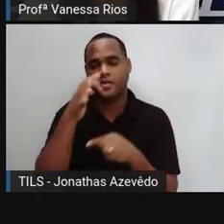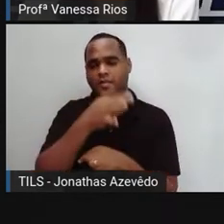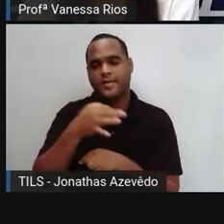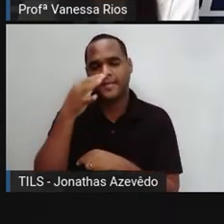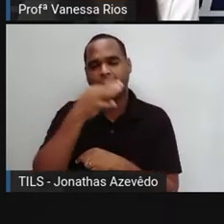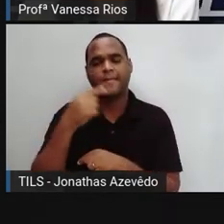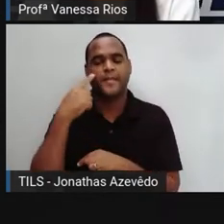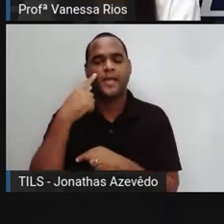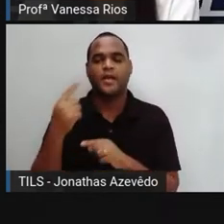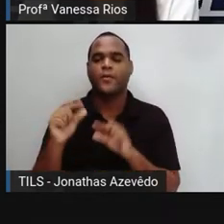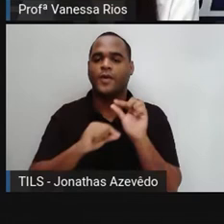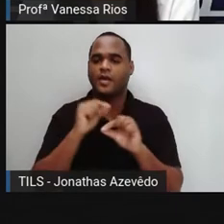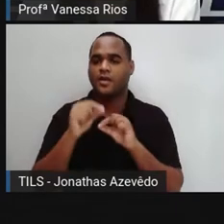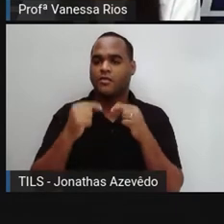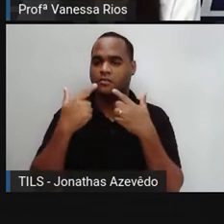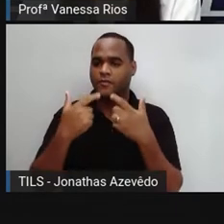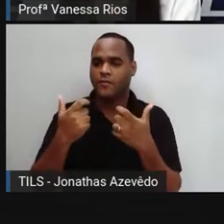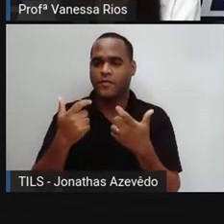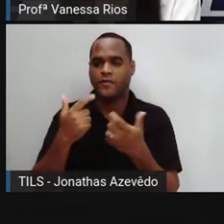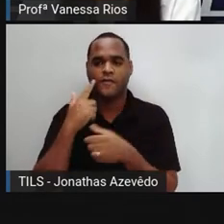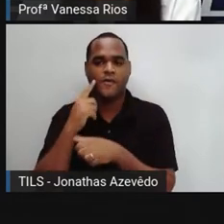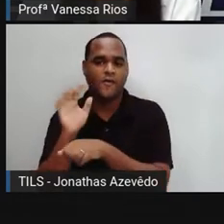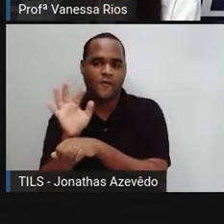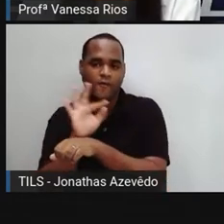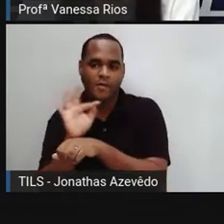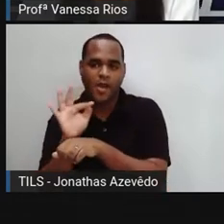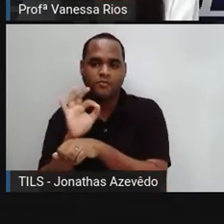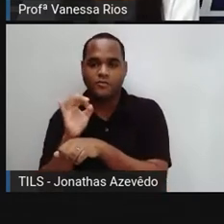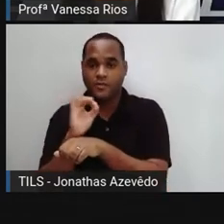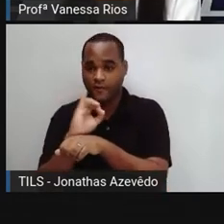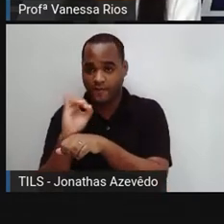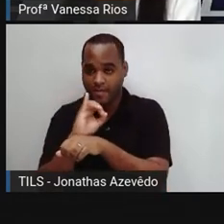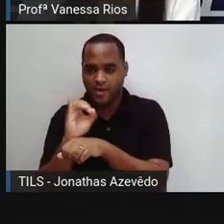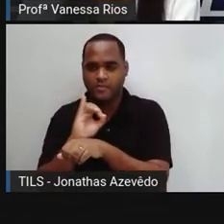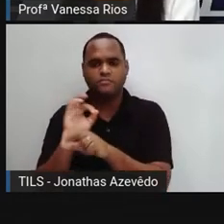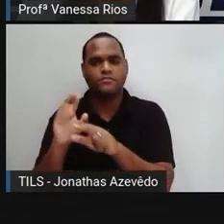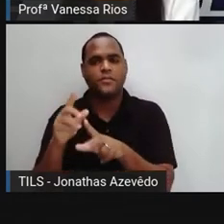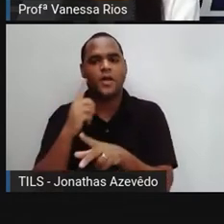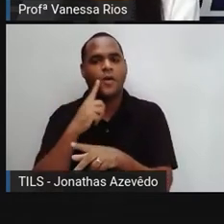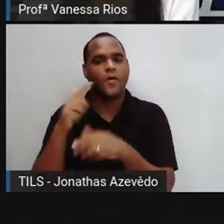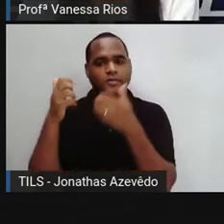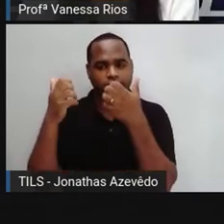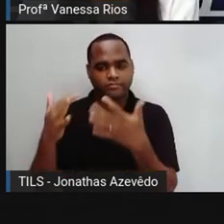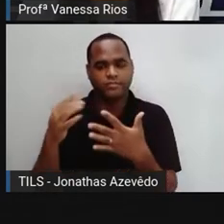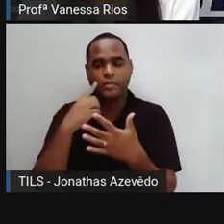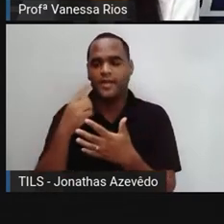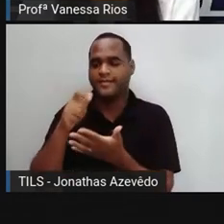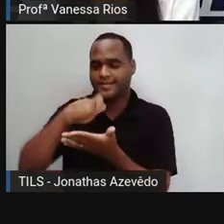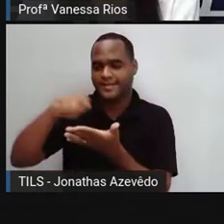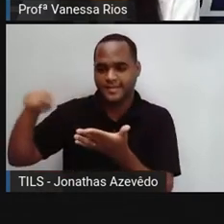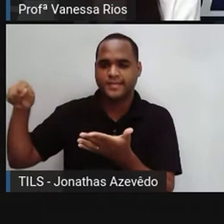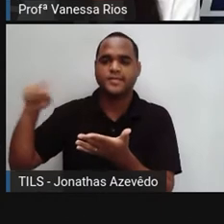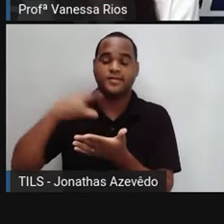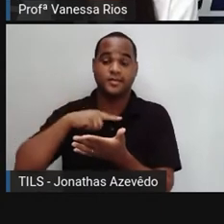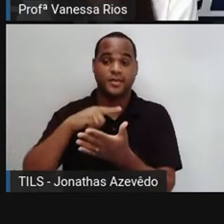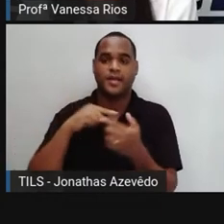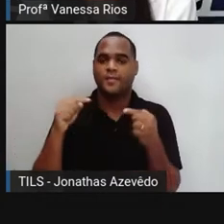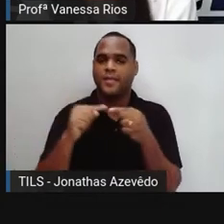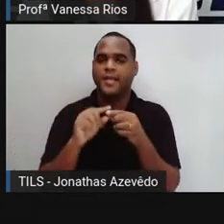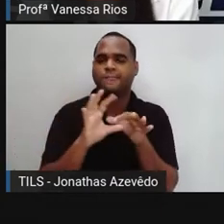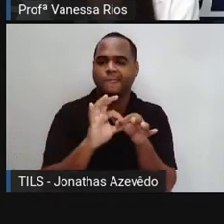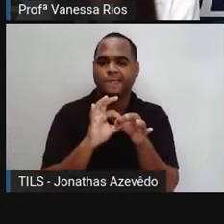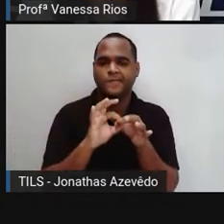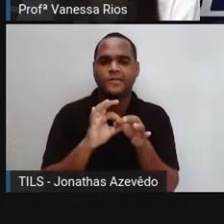marcada pela linguagem coloquial ou informal, enquanto a escrita, em grande parte, está